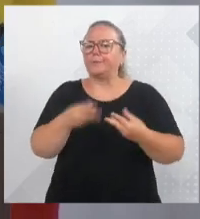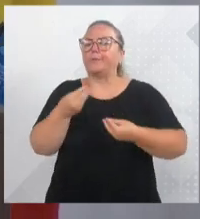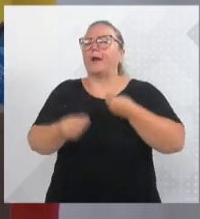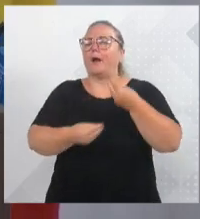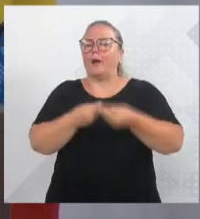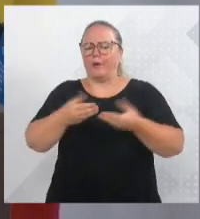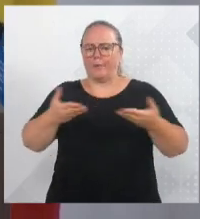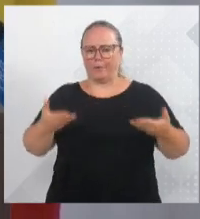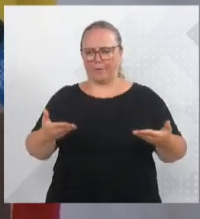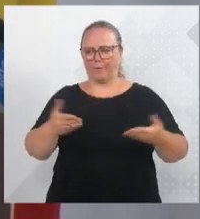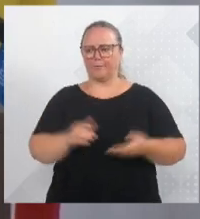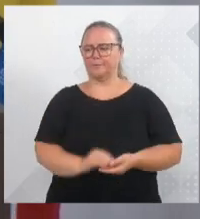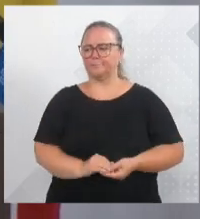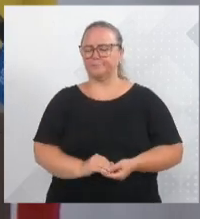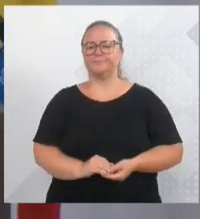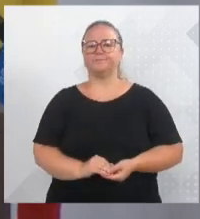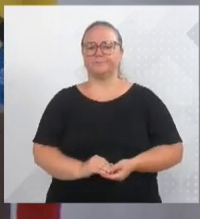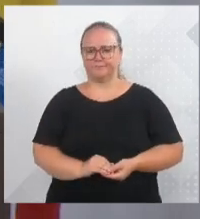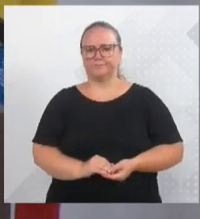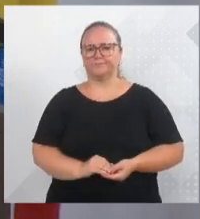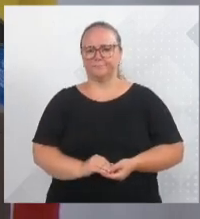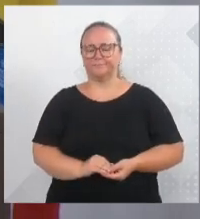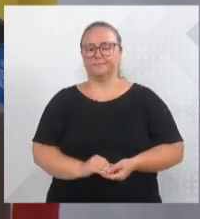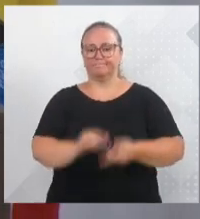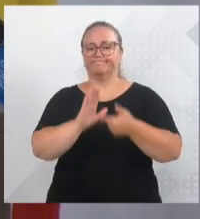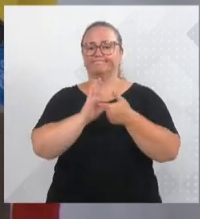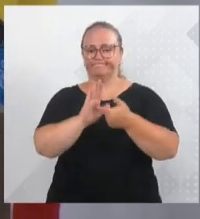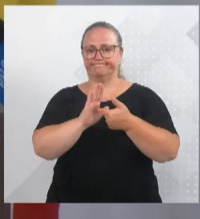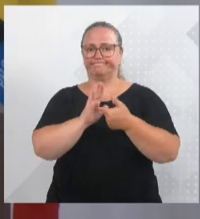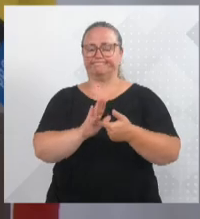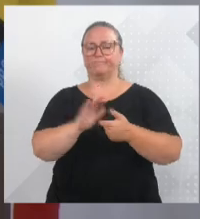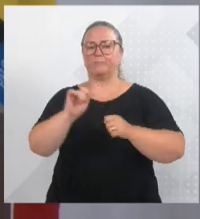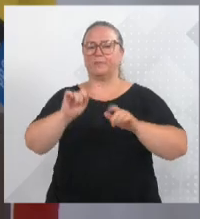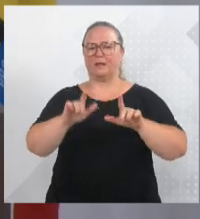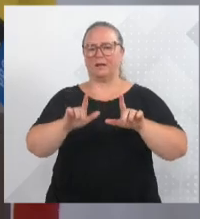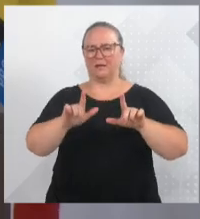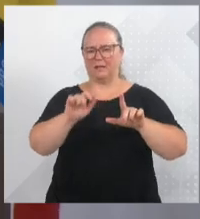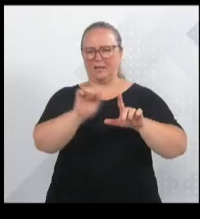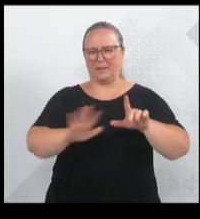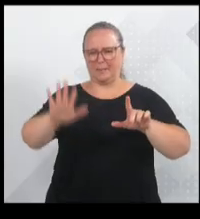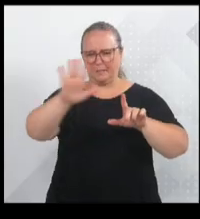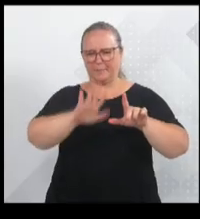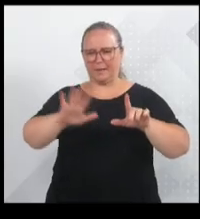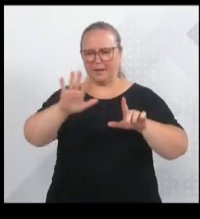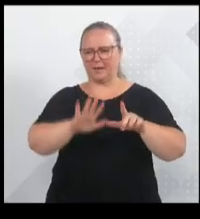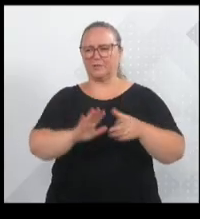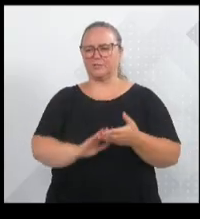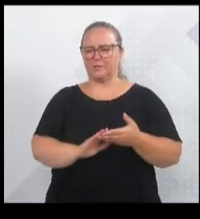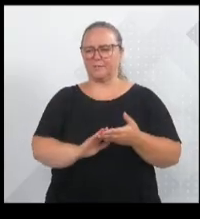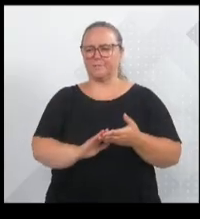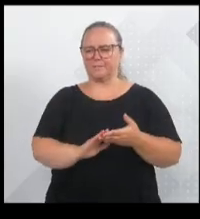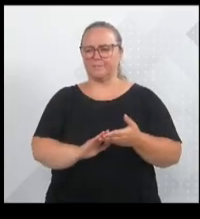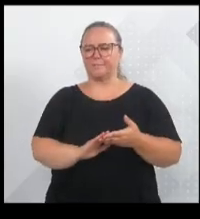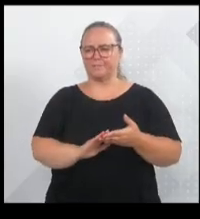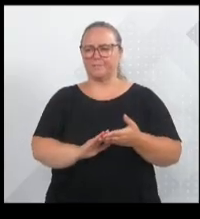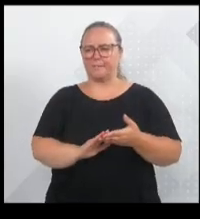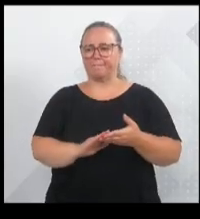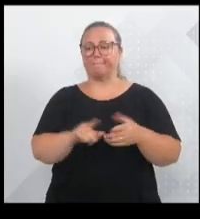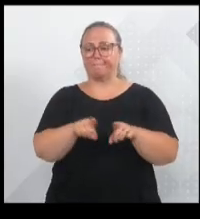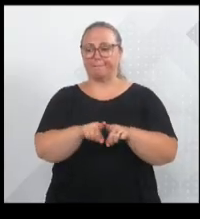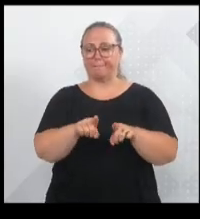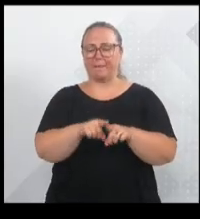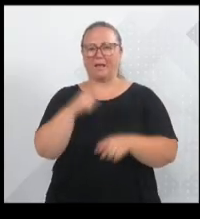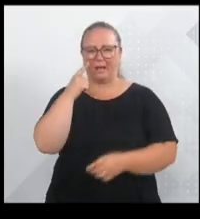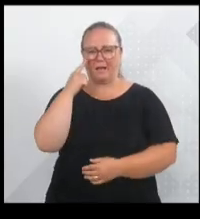a gentileza de mostrar as imagens aqui. Eu falei por telefone, ontem também aproveitei o ensejo da... Olha só, aqui